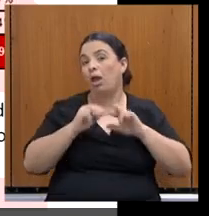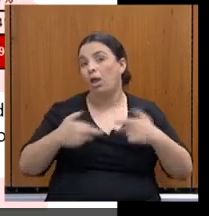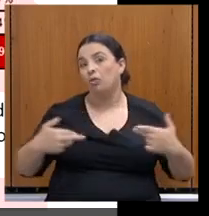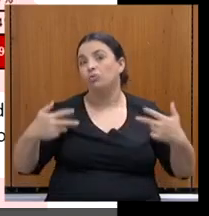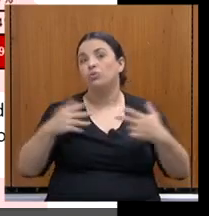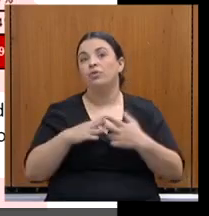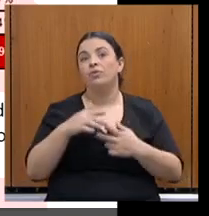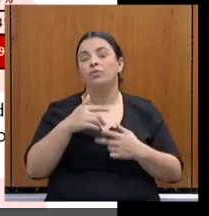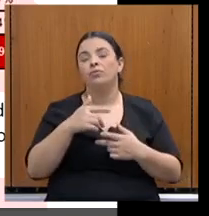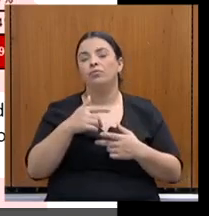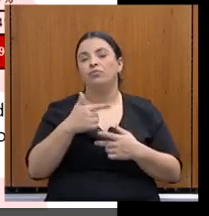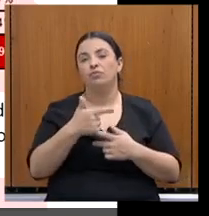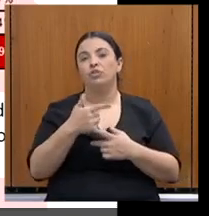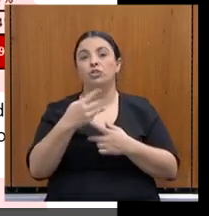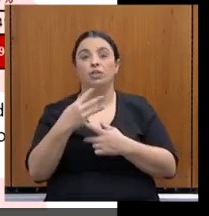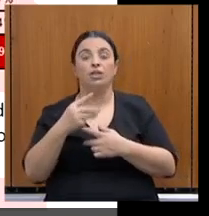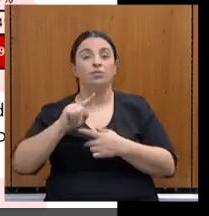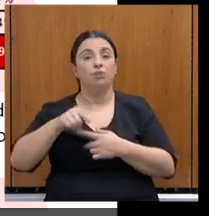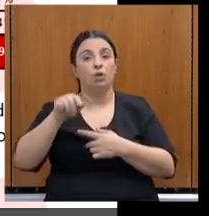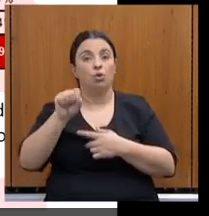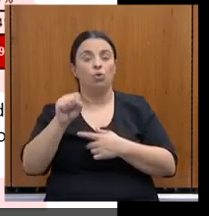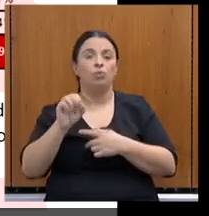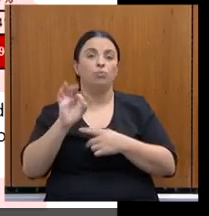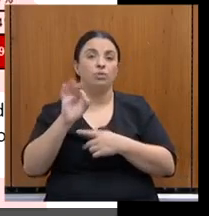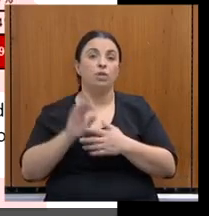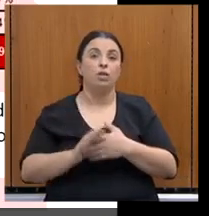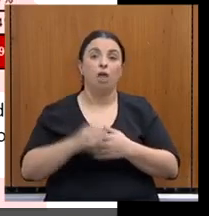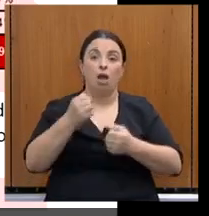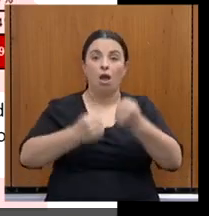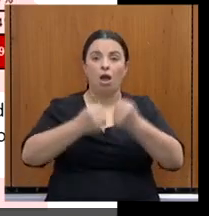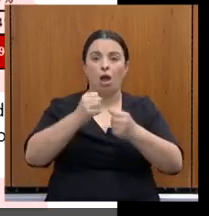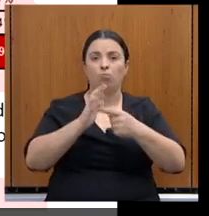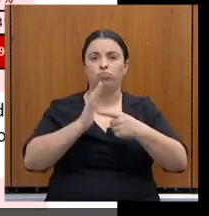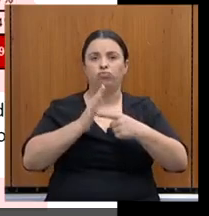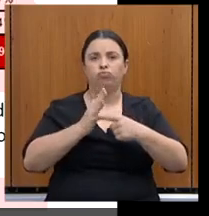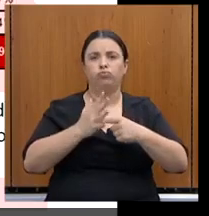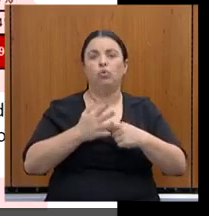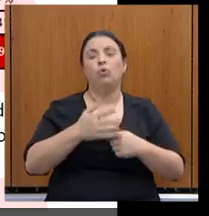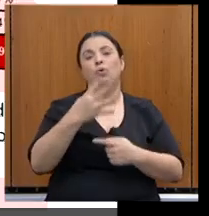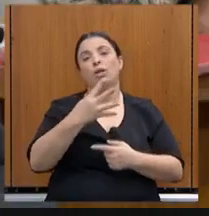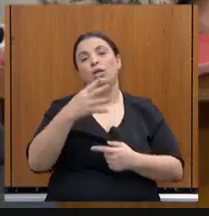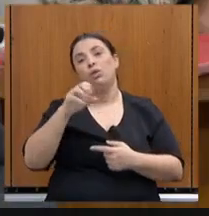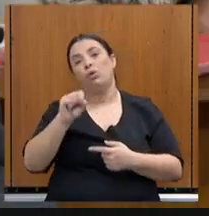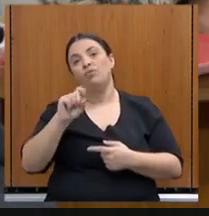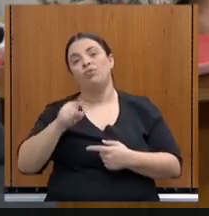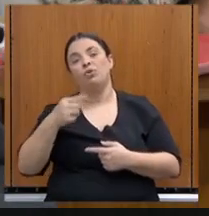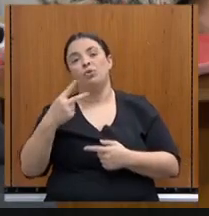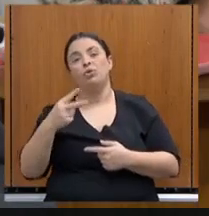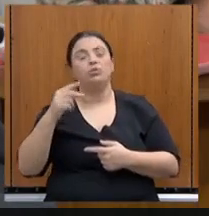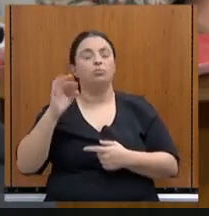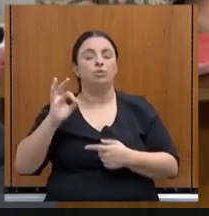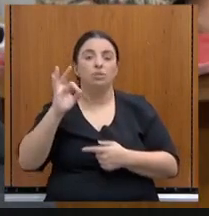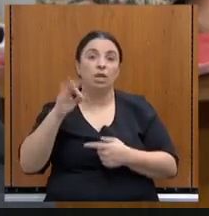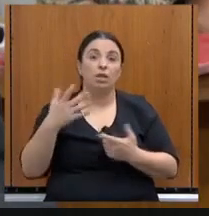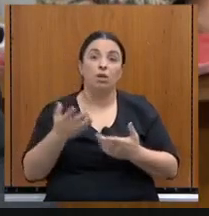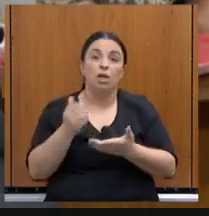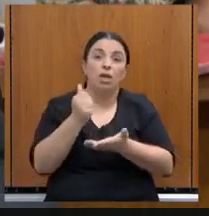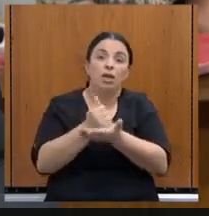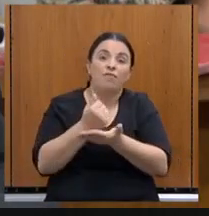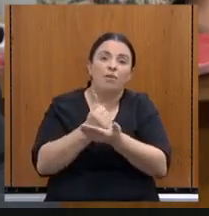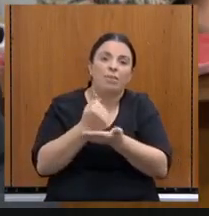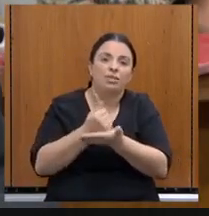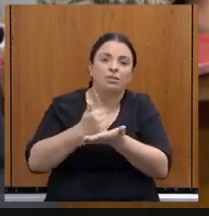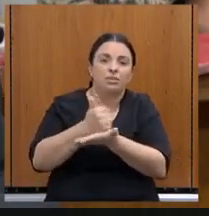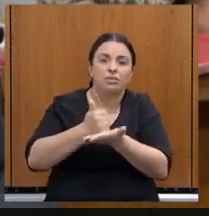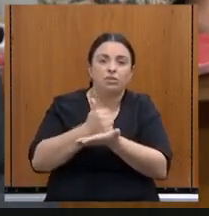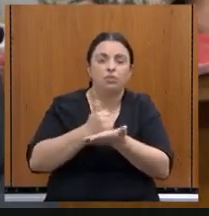,8%, automotores 42% e farmacêuticos 21,3%. Como eu falei, nós